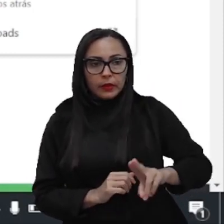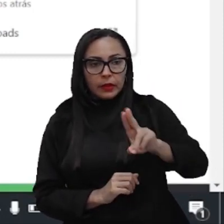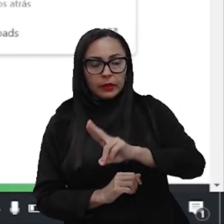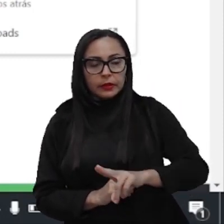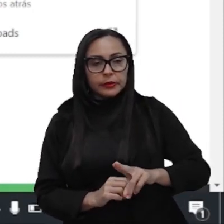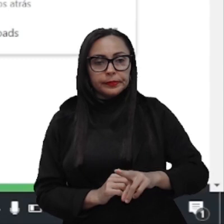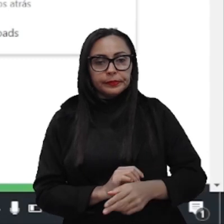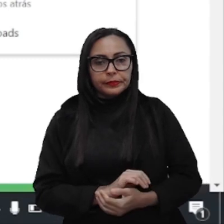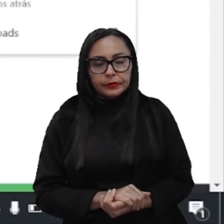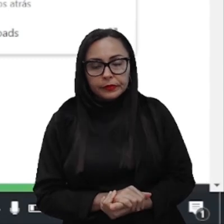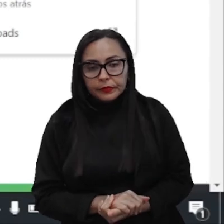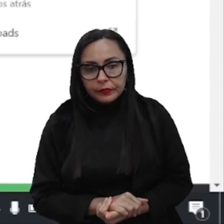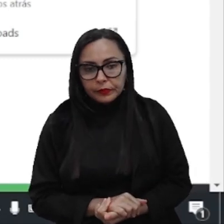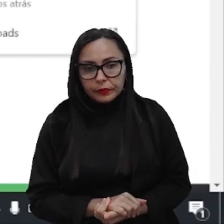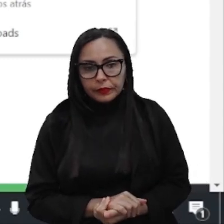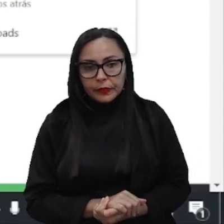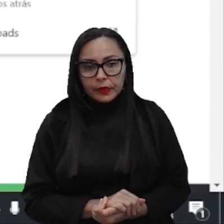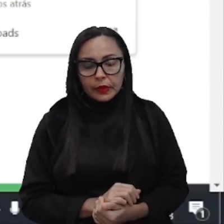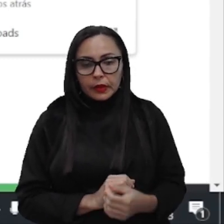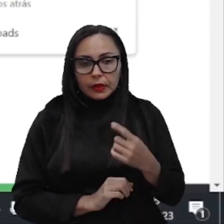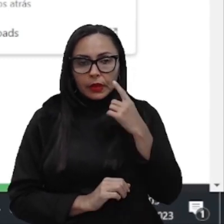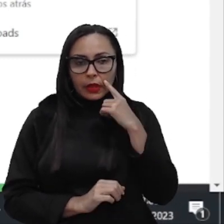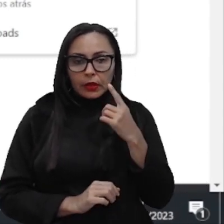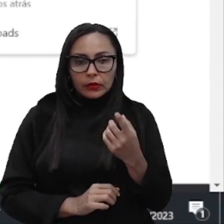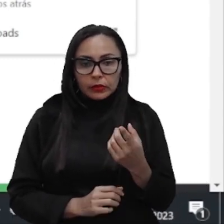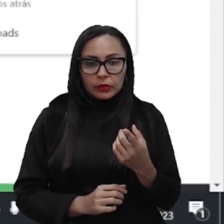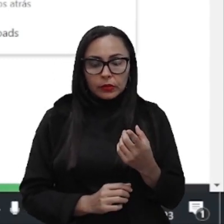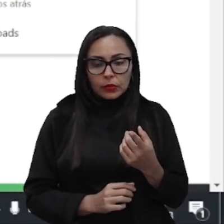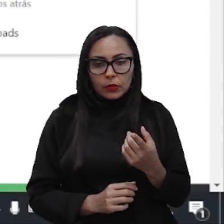com a aula de Python, né, da disciplina anterior